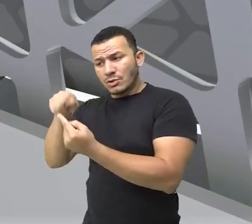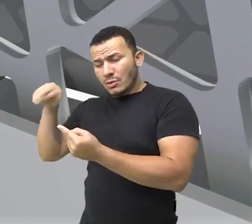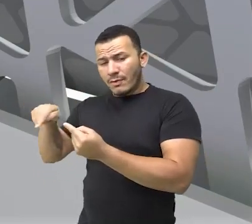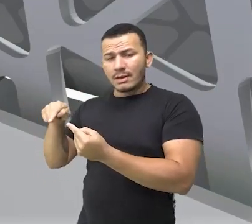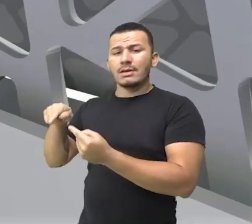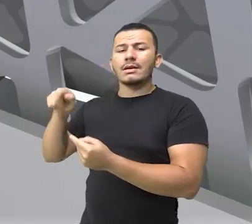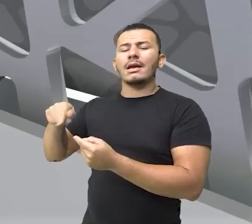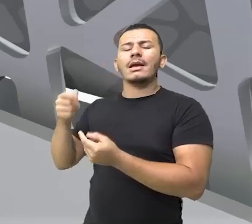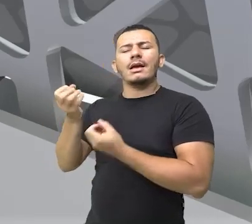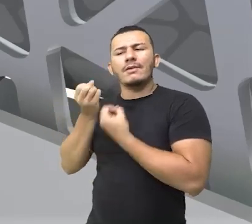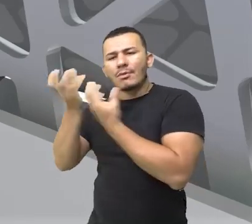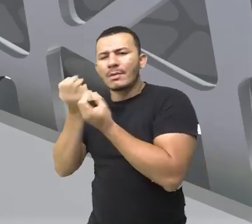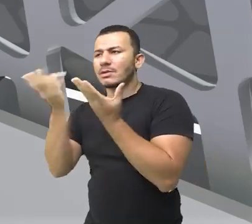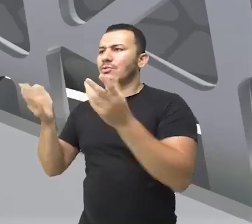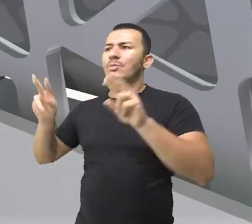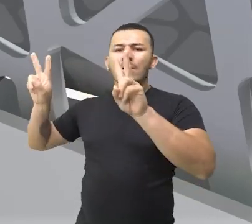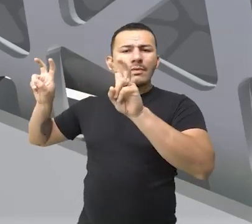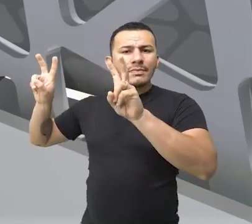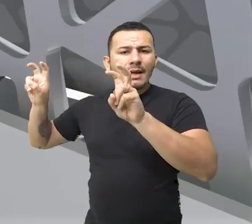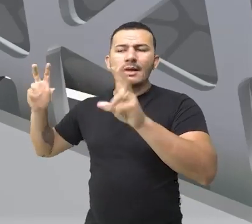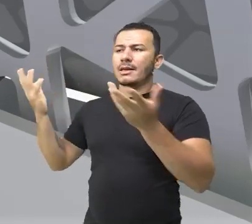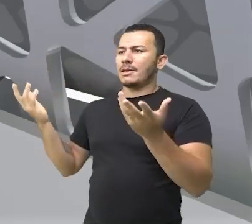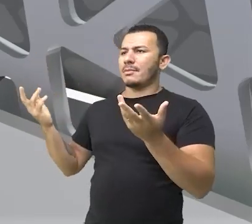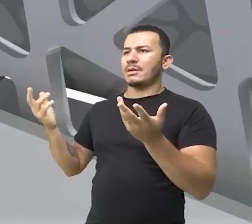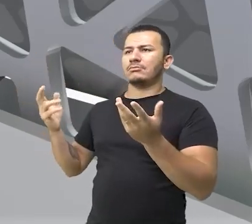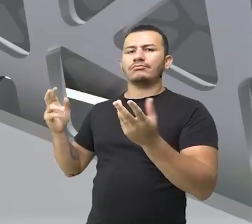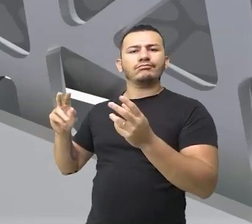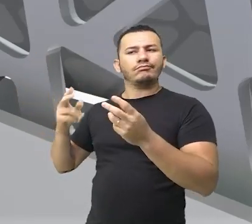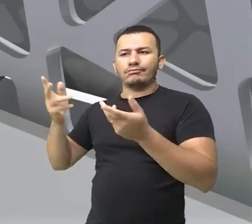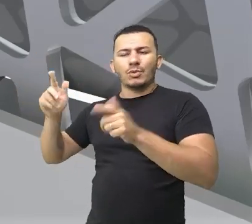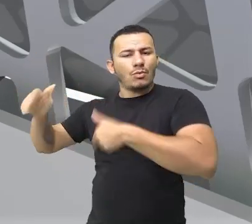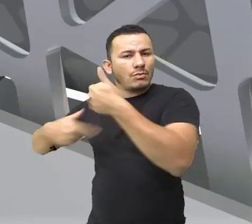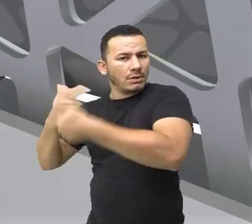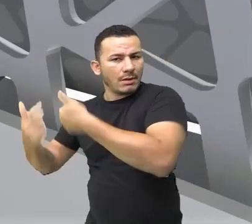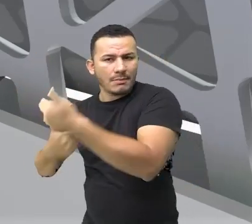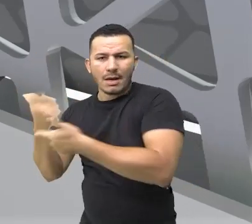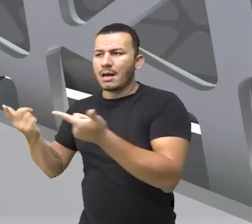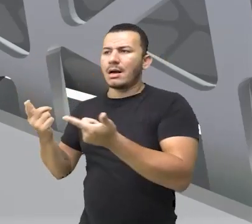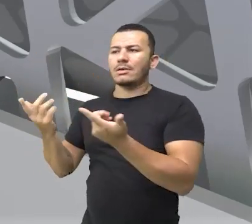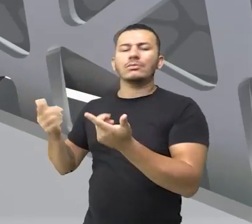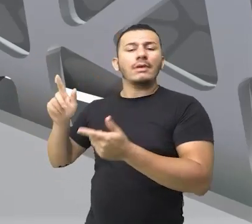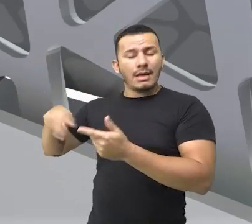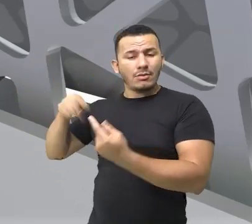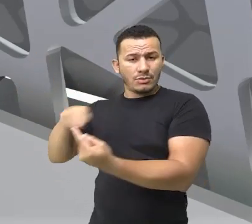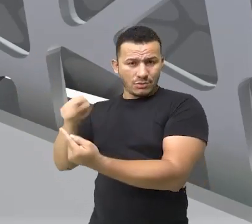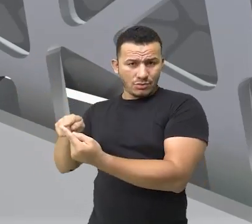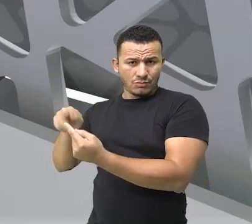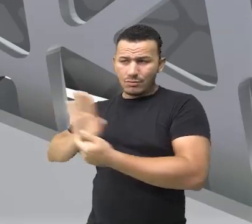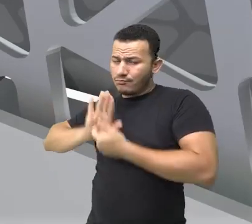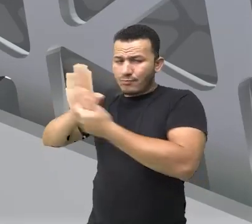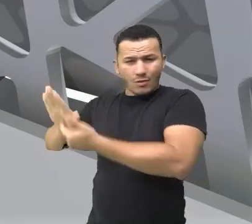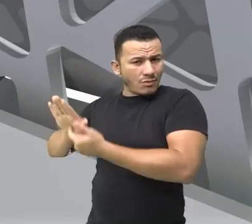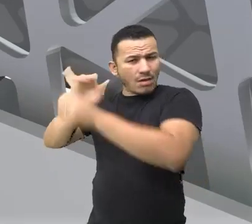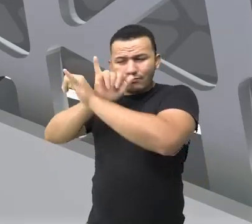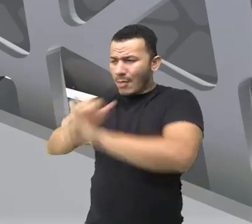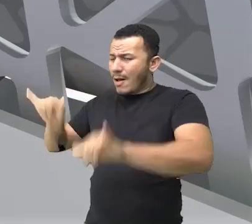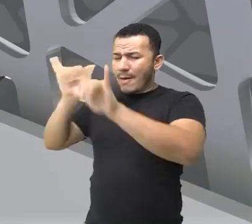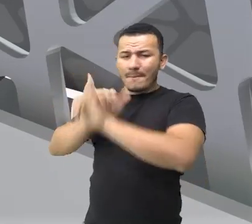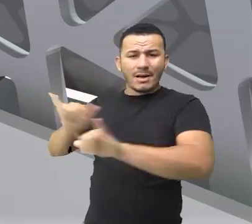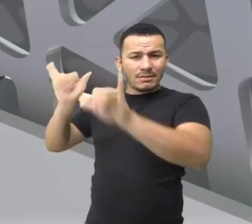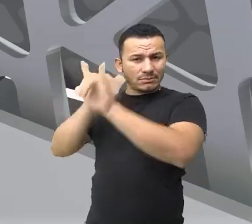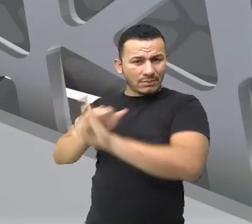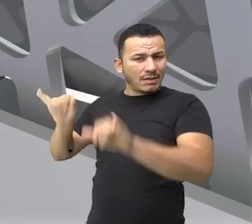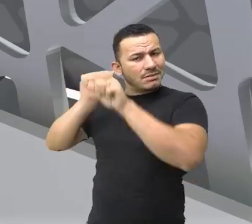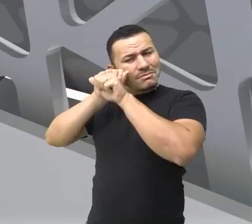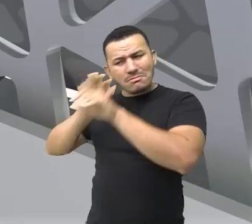informações sobre determinado assunto, sobre determinada atividade. A função dele é essa, expor o máximo de informações